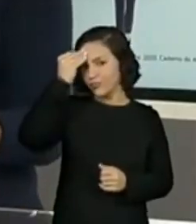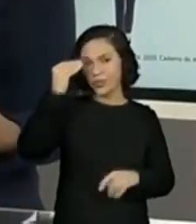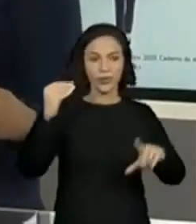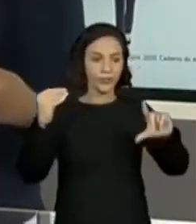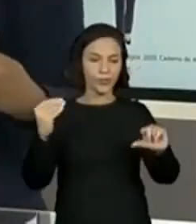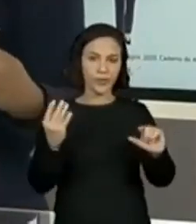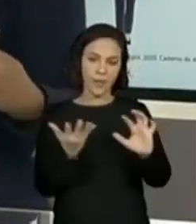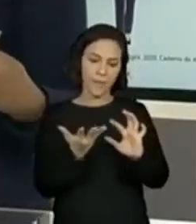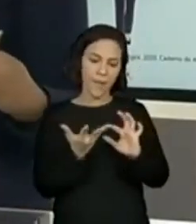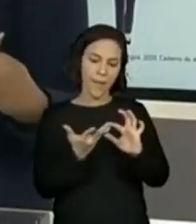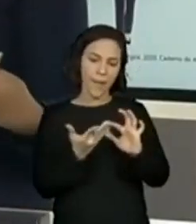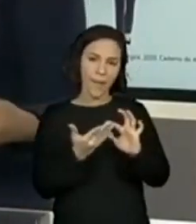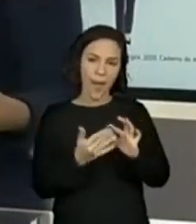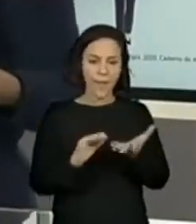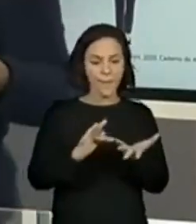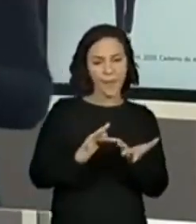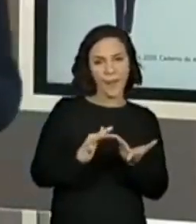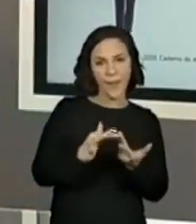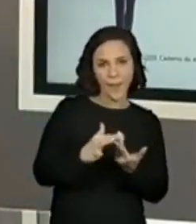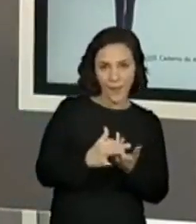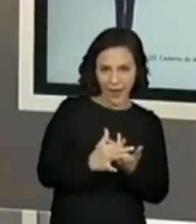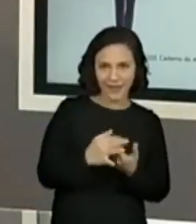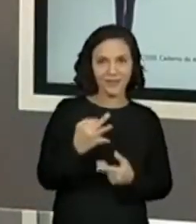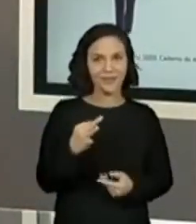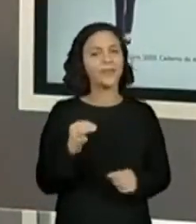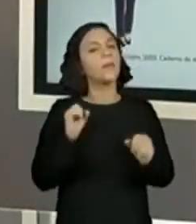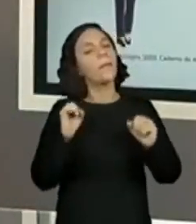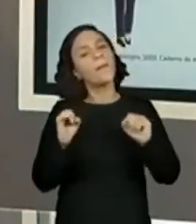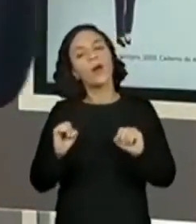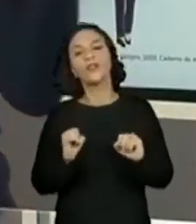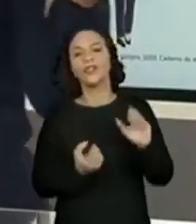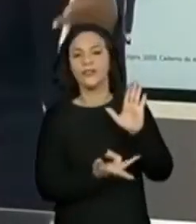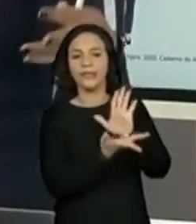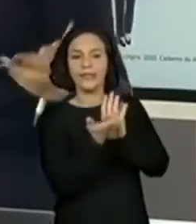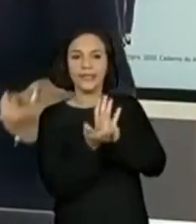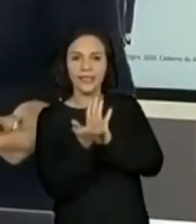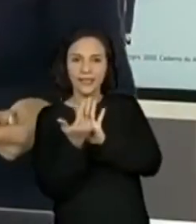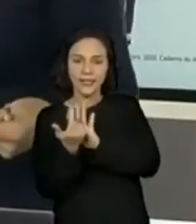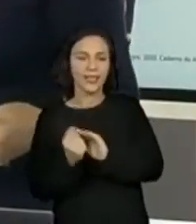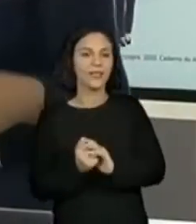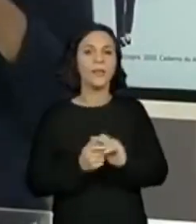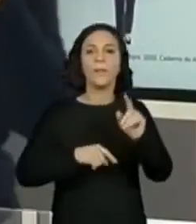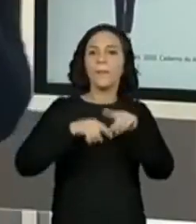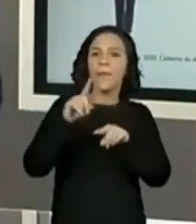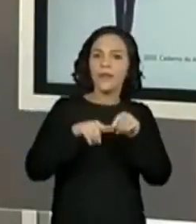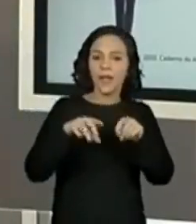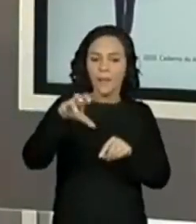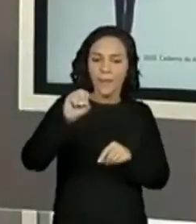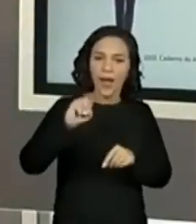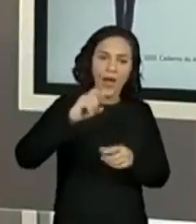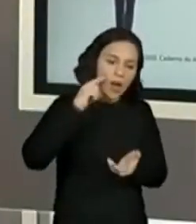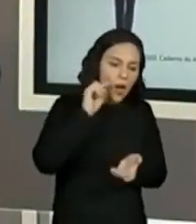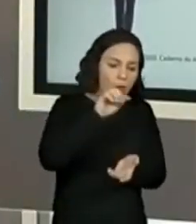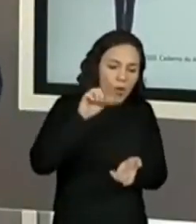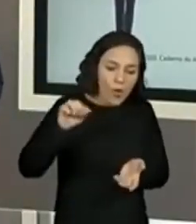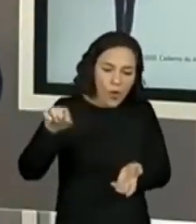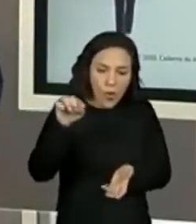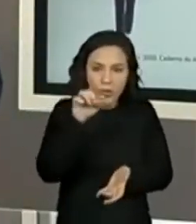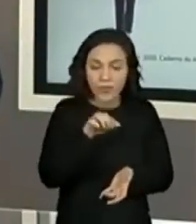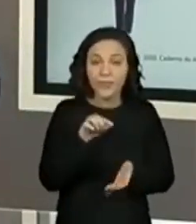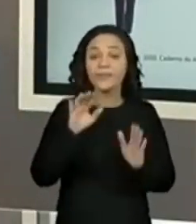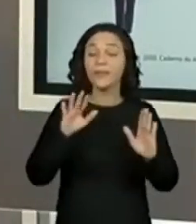na minha mão e vou contando. Pode fazer desenho, pode usar material. O importante agora,